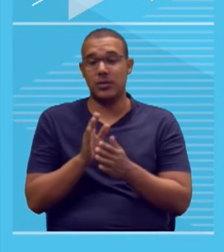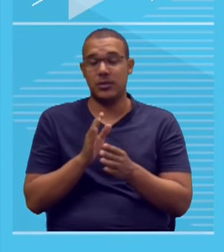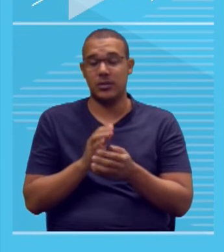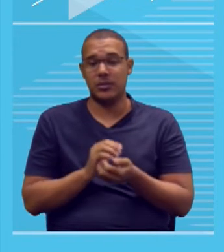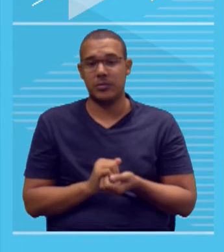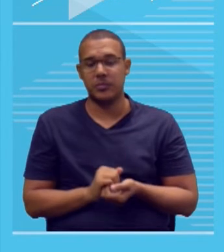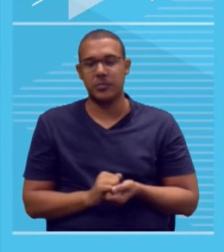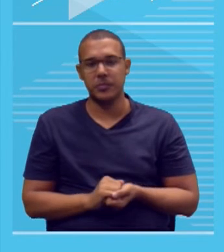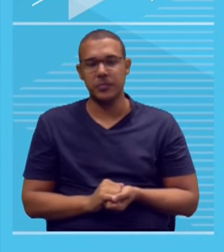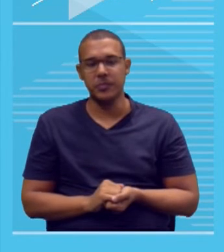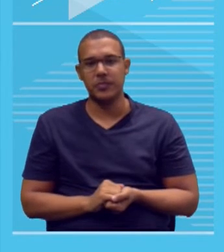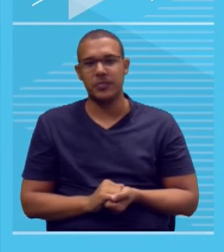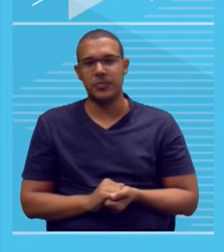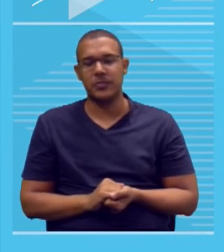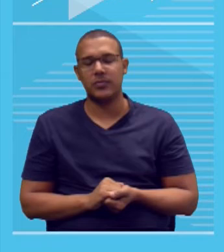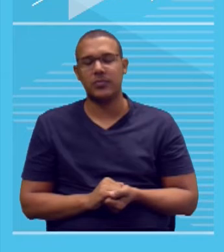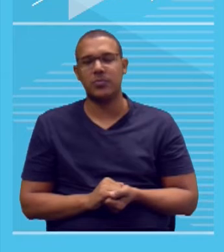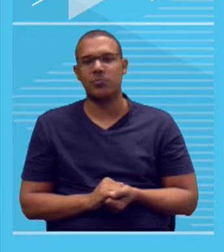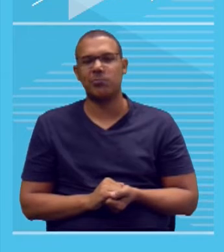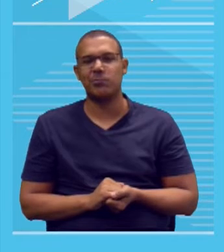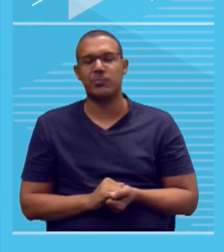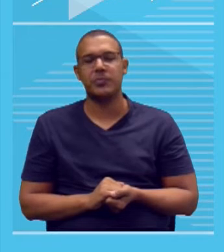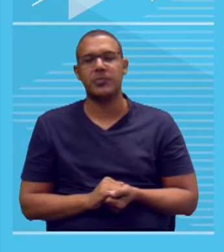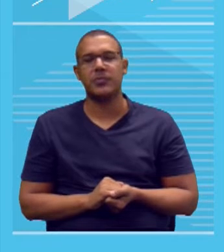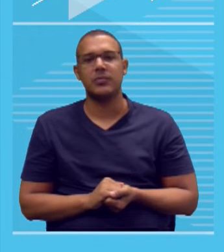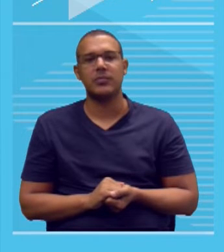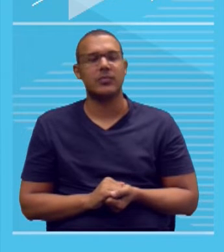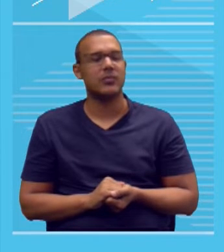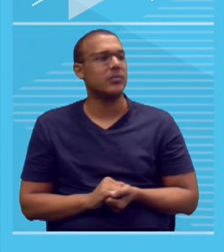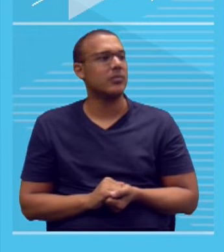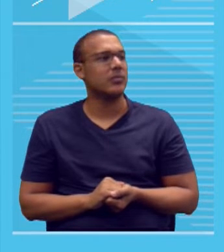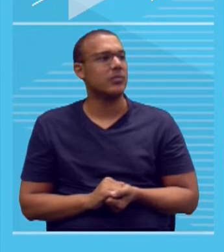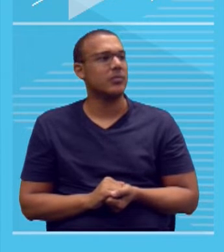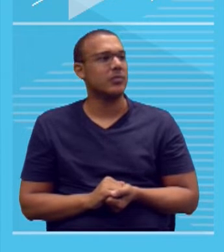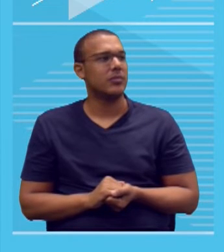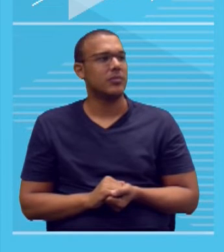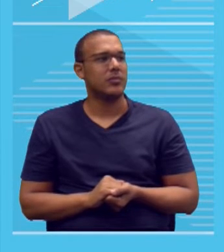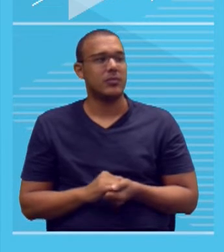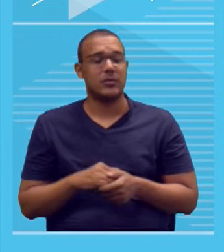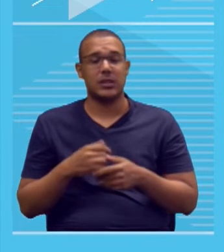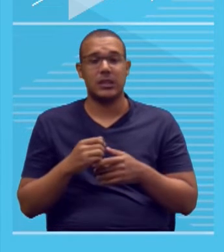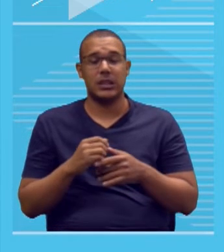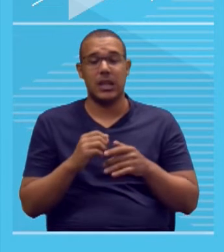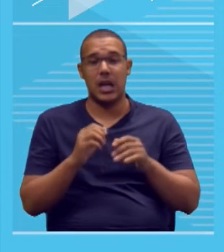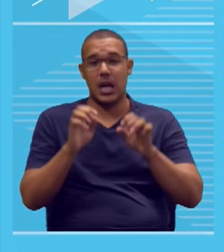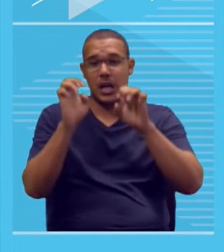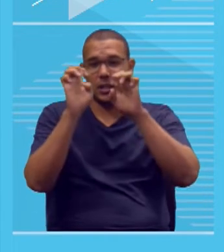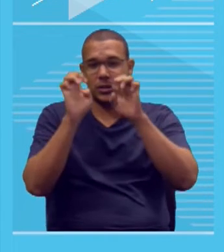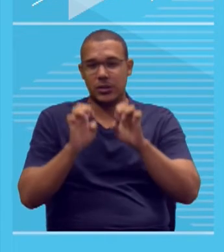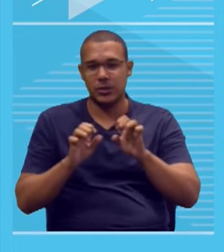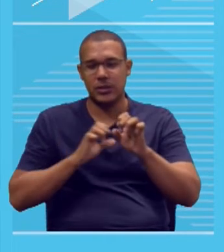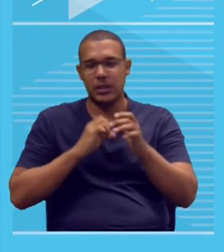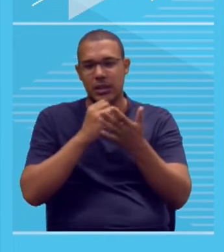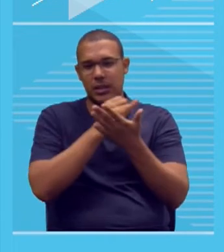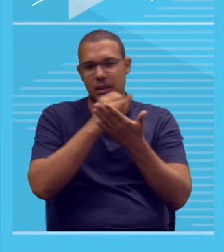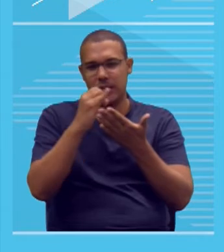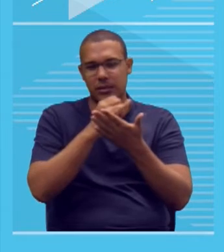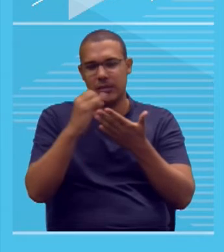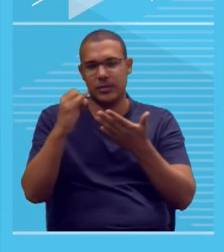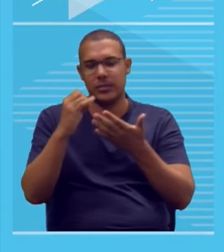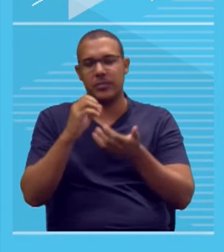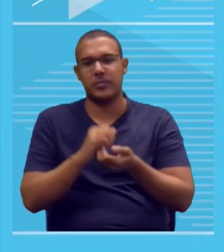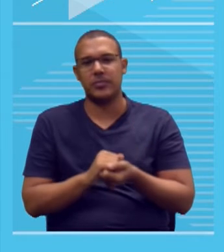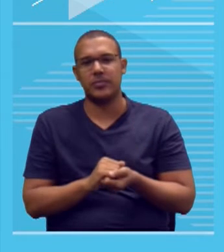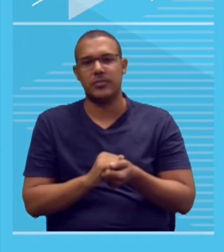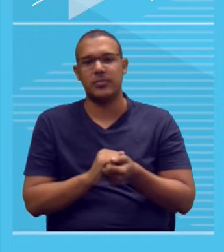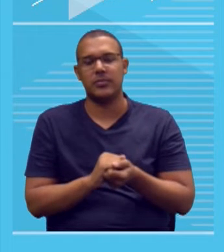respeitados, tá? Então, é pra isso que serve o rascunho. Se o seu projeto de texto traz lá na introdução, aquele esquema básico,